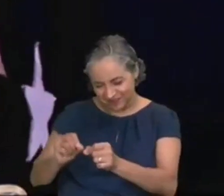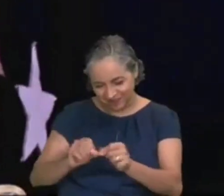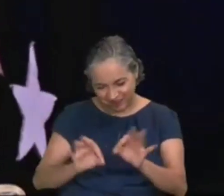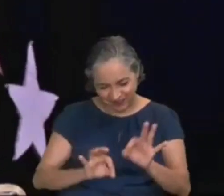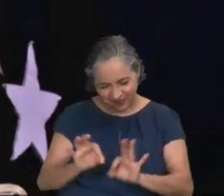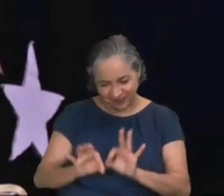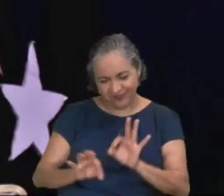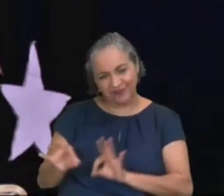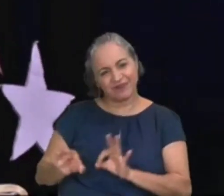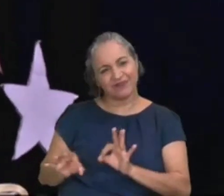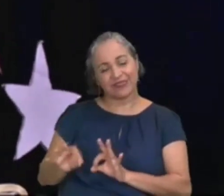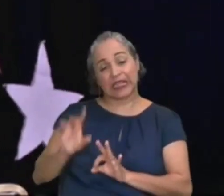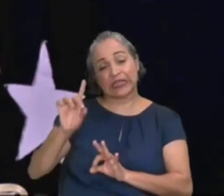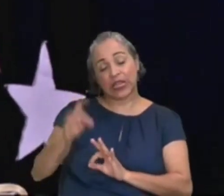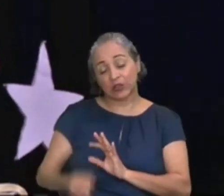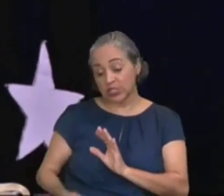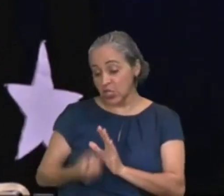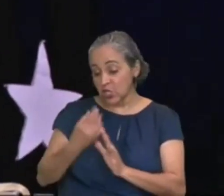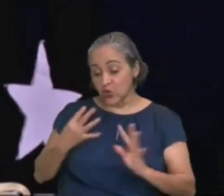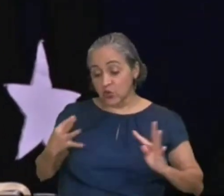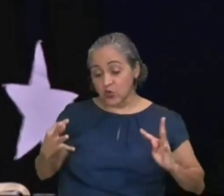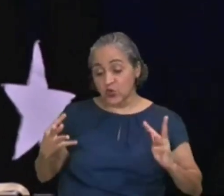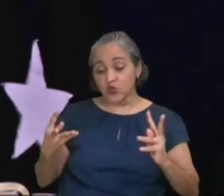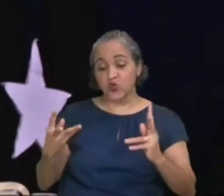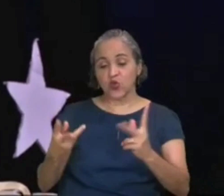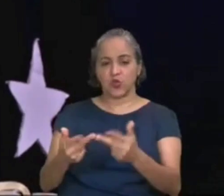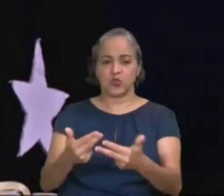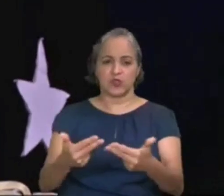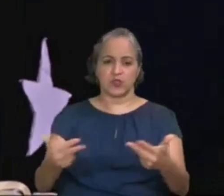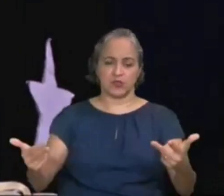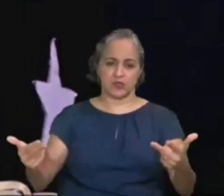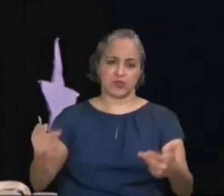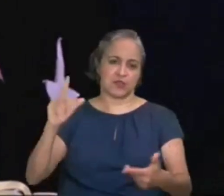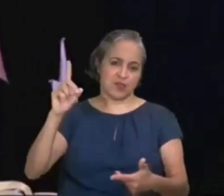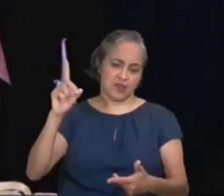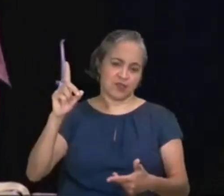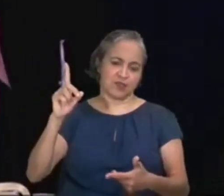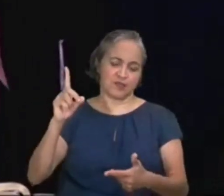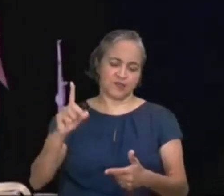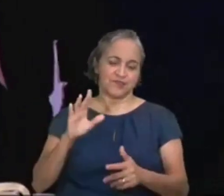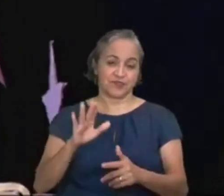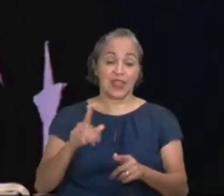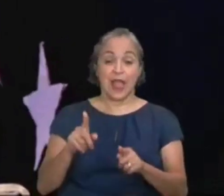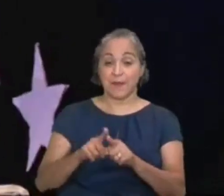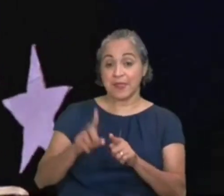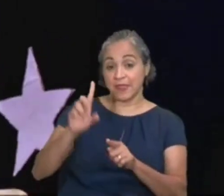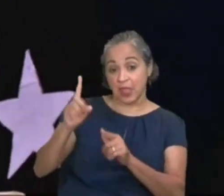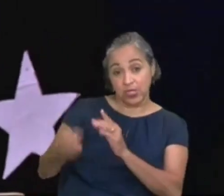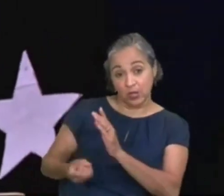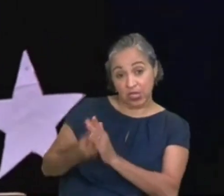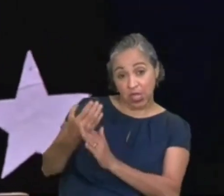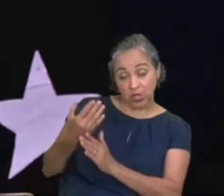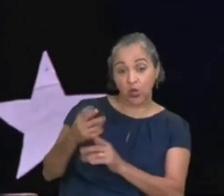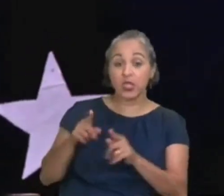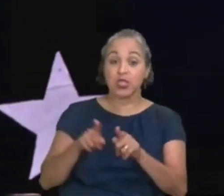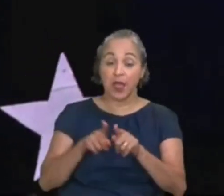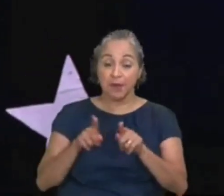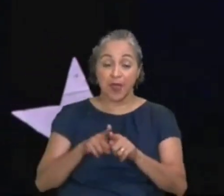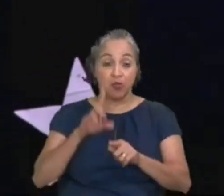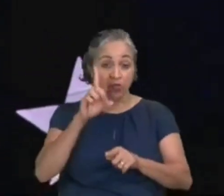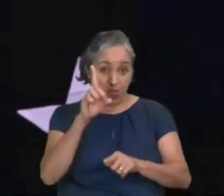Deus é o Criador de todas as coisas. E tem mais, não é só o Criador, não. A Bíblia diz que Ele criou e Ele é o